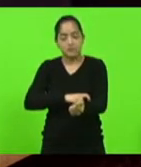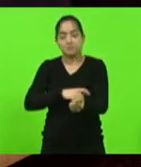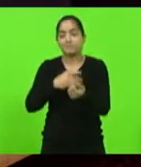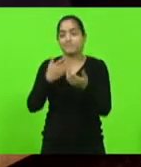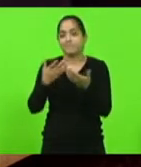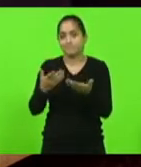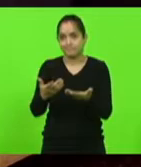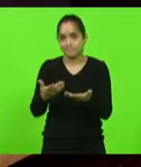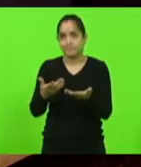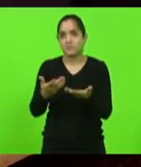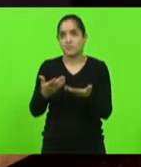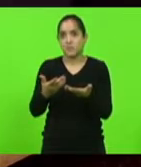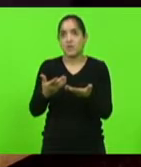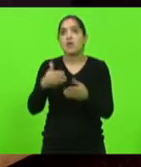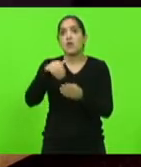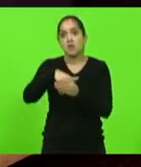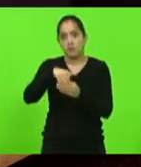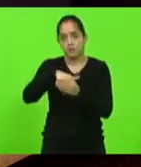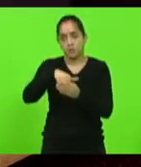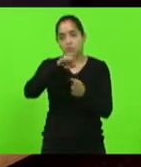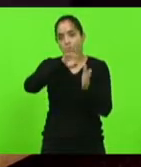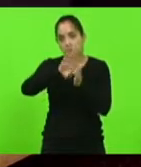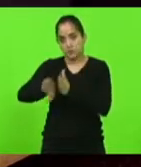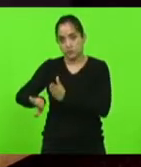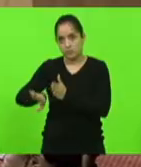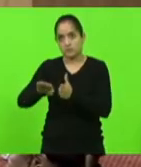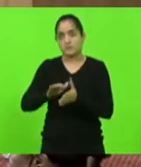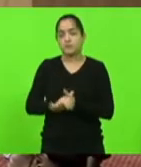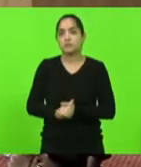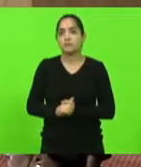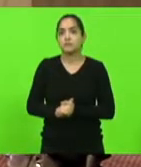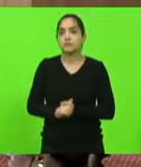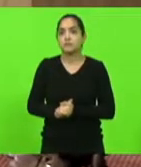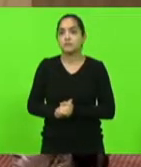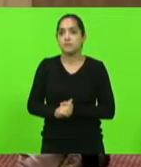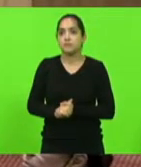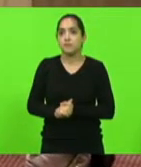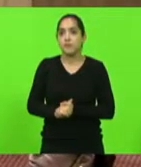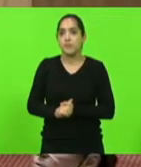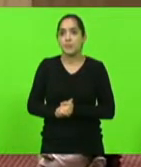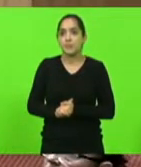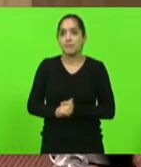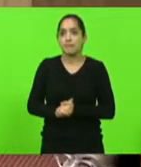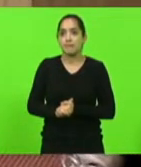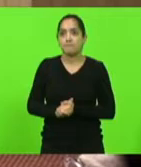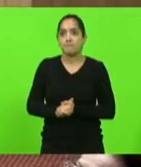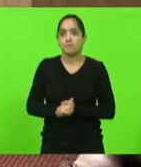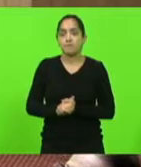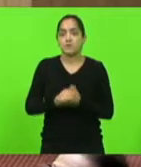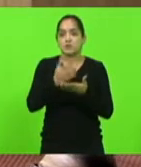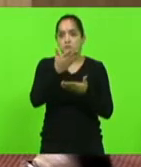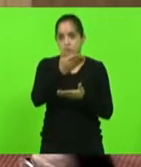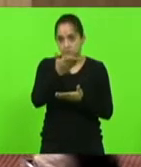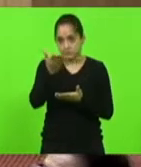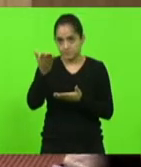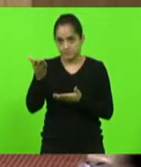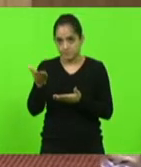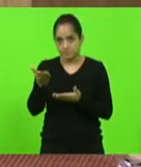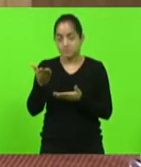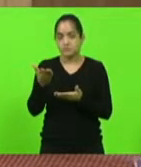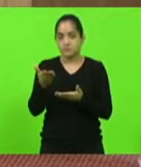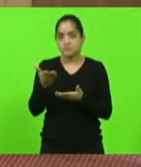Certo? Então, eu voto pela derrubada do veto. A palavra, deputado Nel de Sareta. Senhor presidente, senhores deputados, senhoras